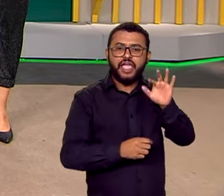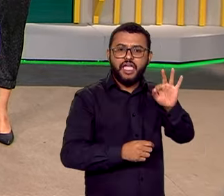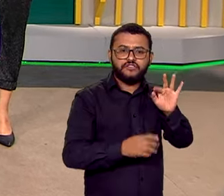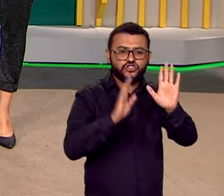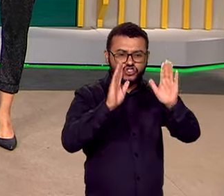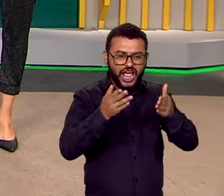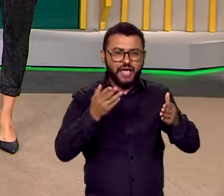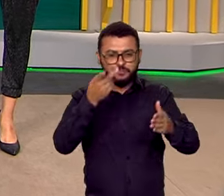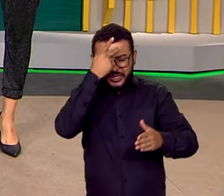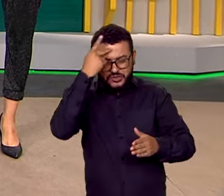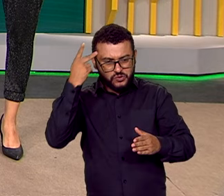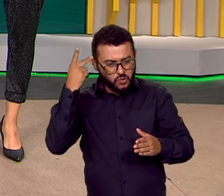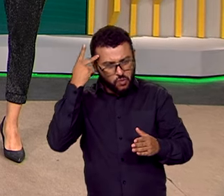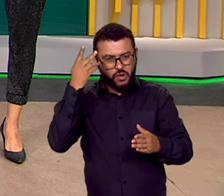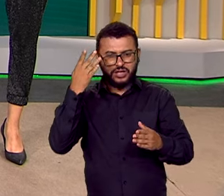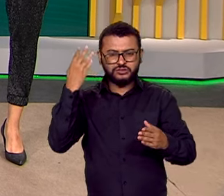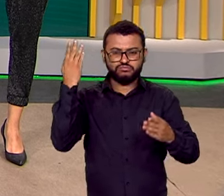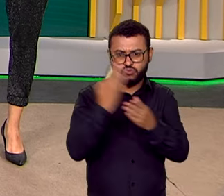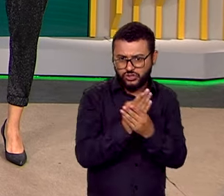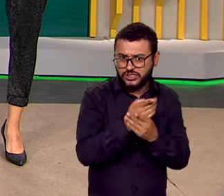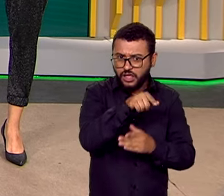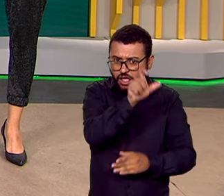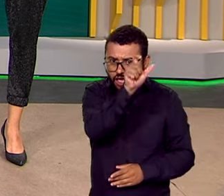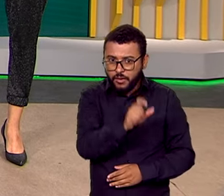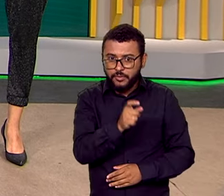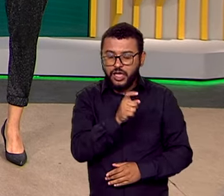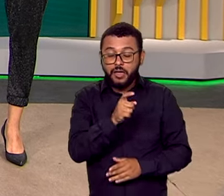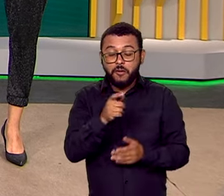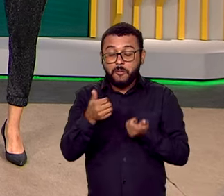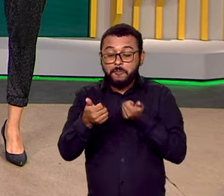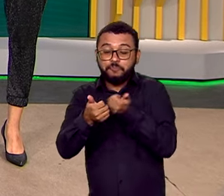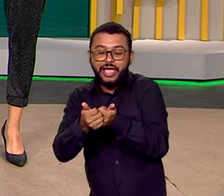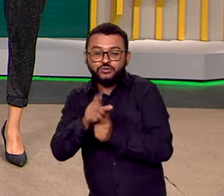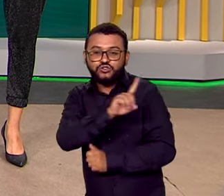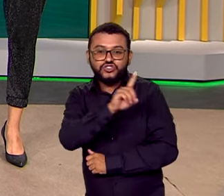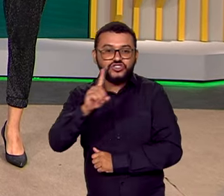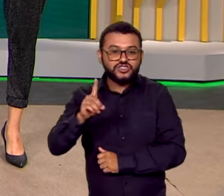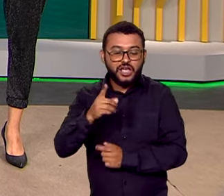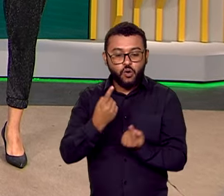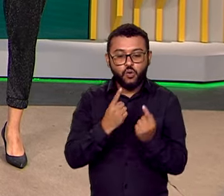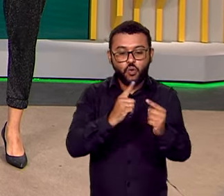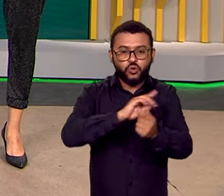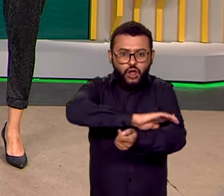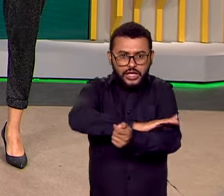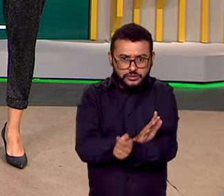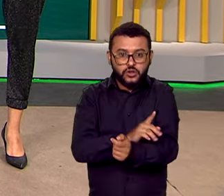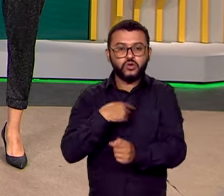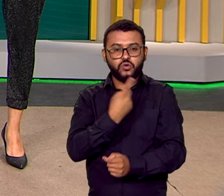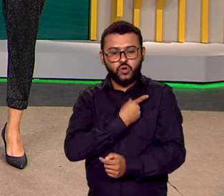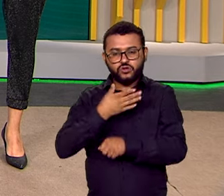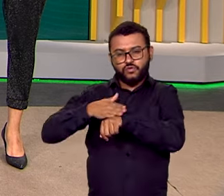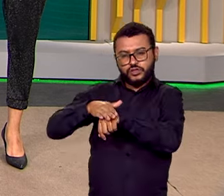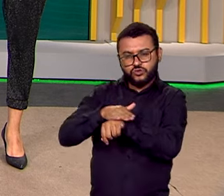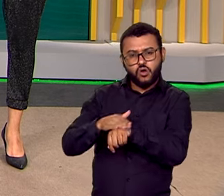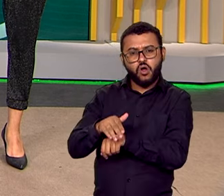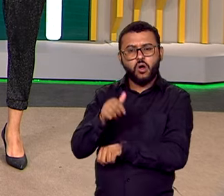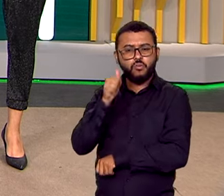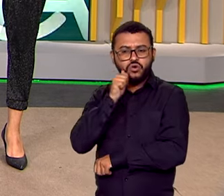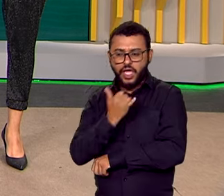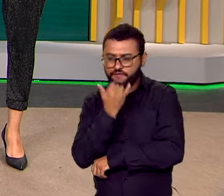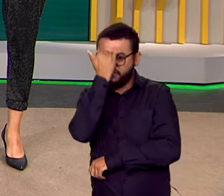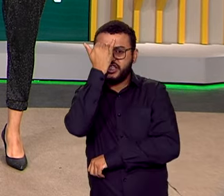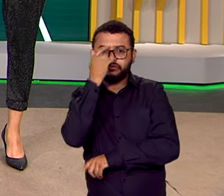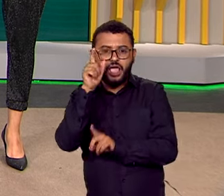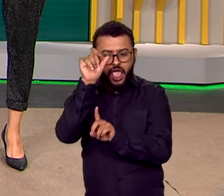condenados por esse tipo de crime. Na véspera do Dia Nacional de Combate ao Racismo, a gente conversou com uma vítima,